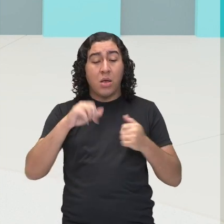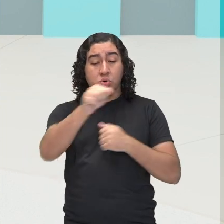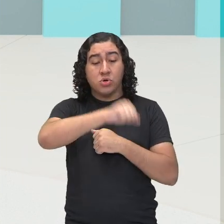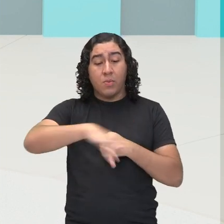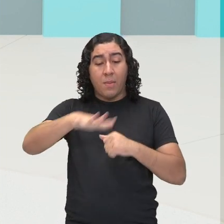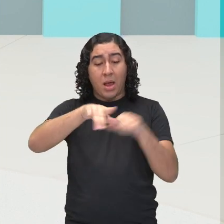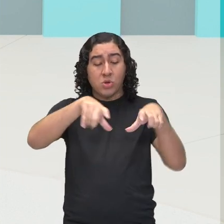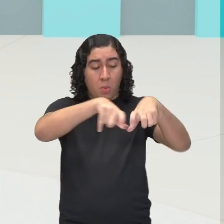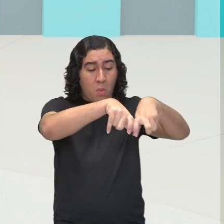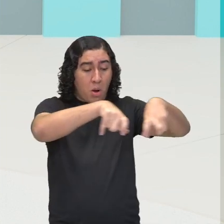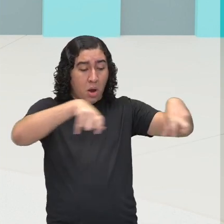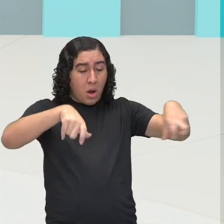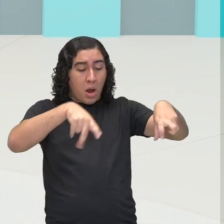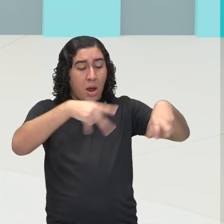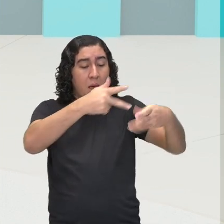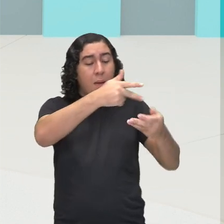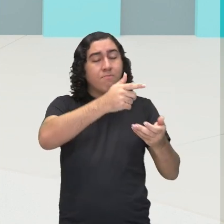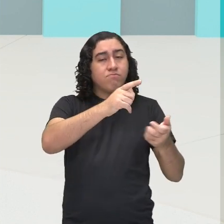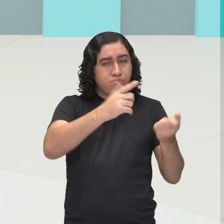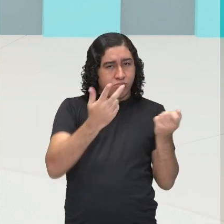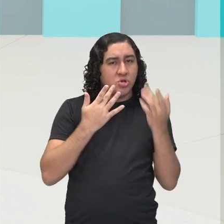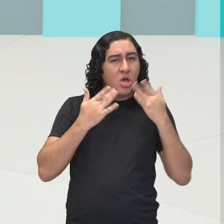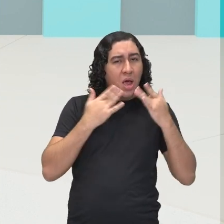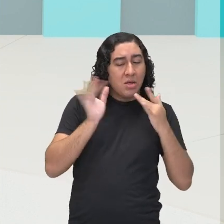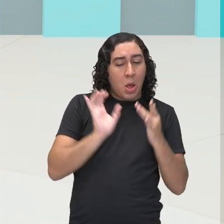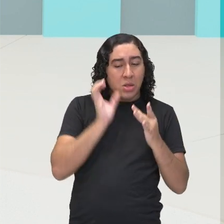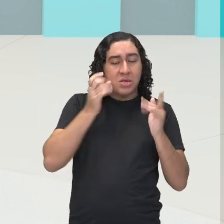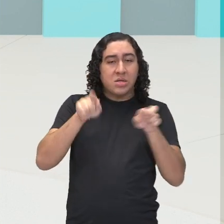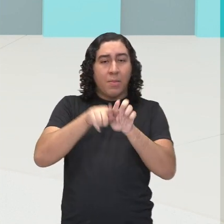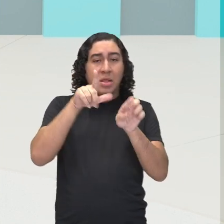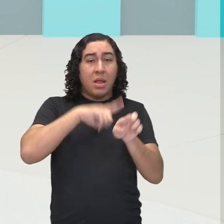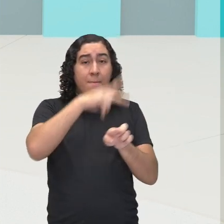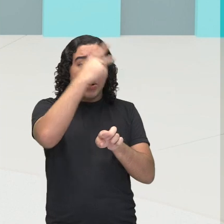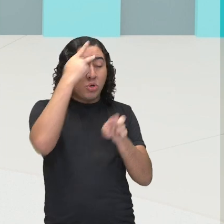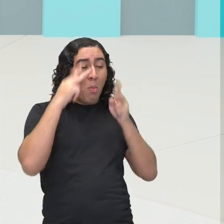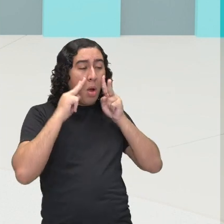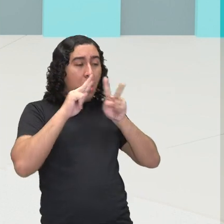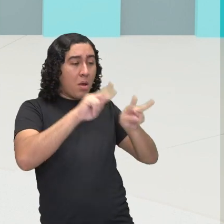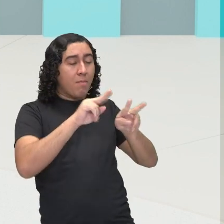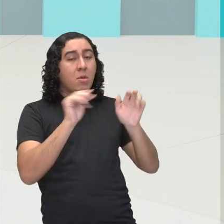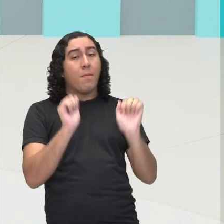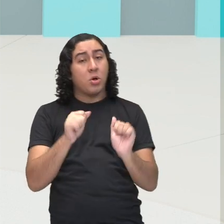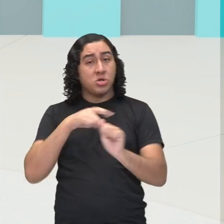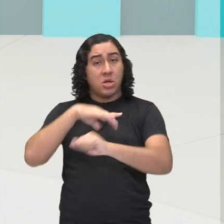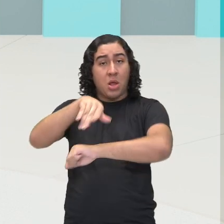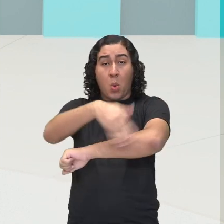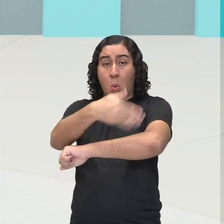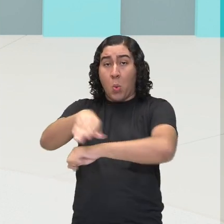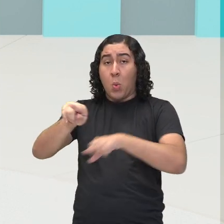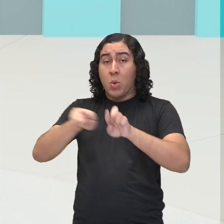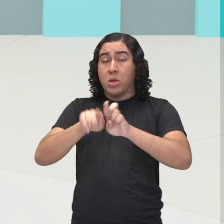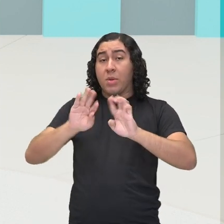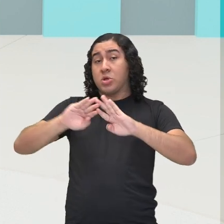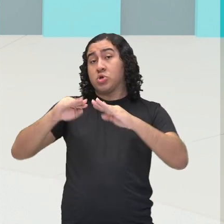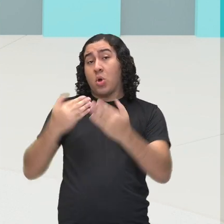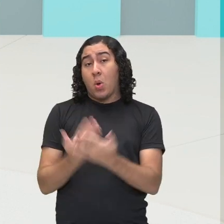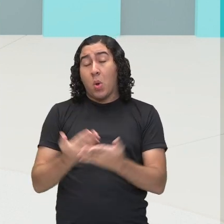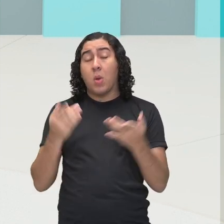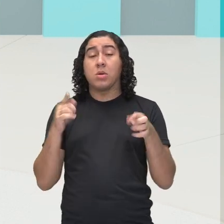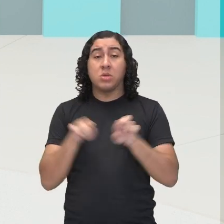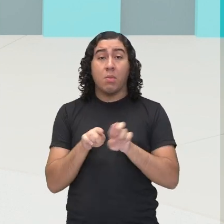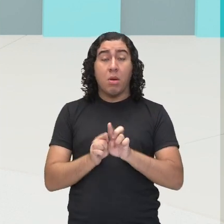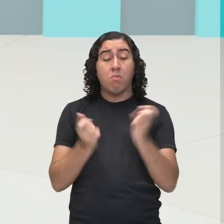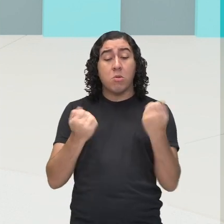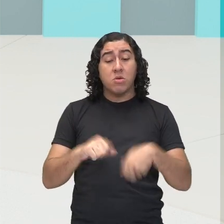teatro. E também ele pode ser representado em qualquer lugar. Pode ser na rua, na própria escola. E existem também